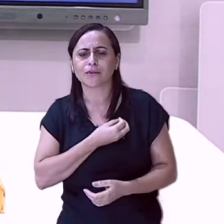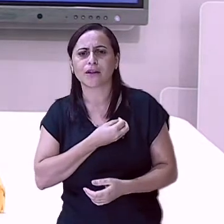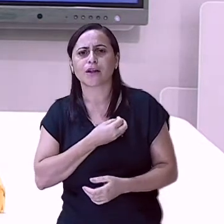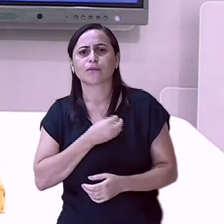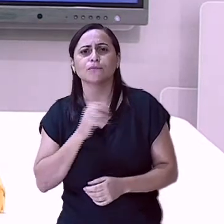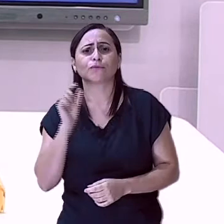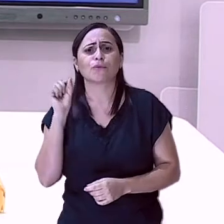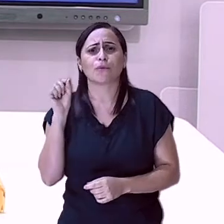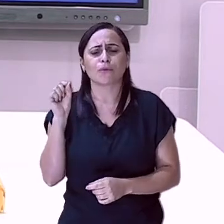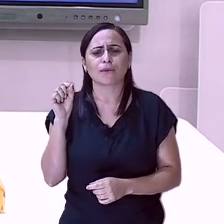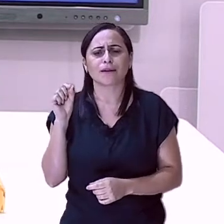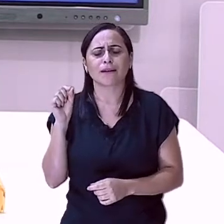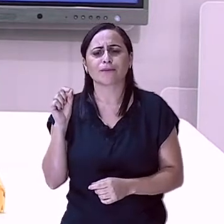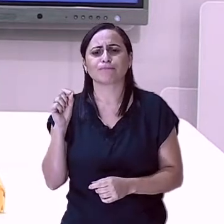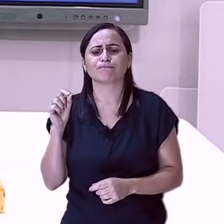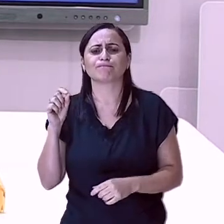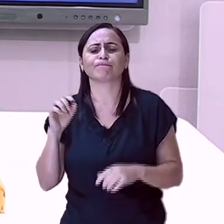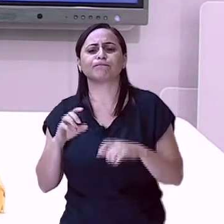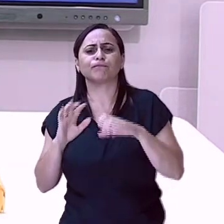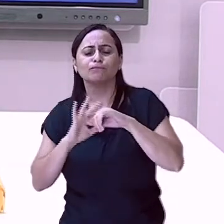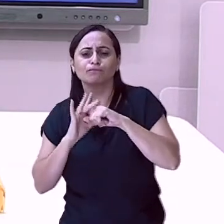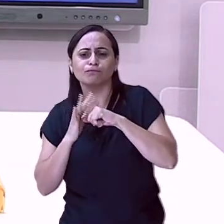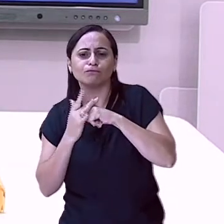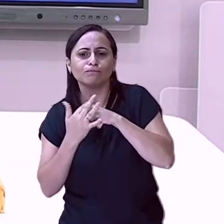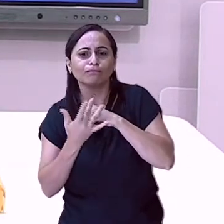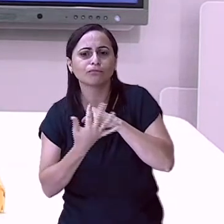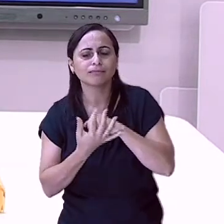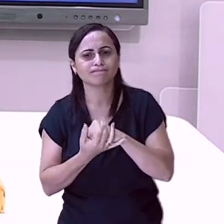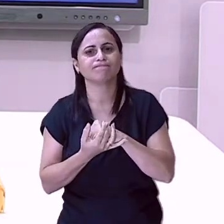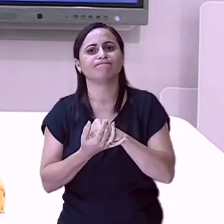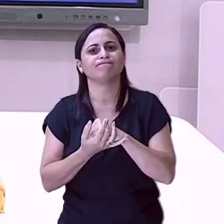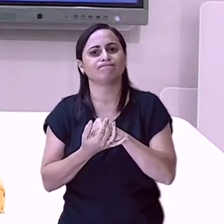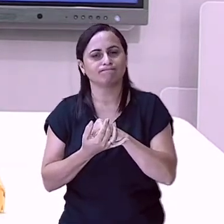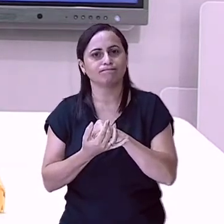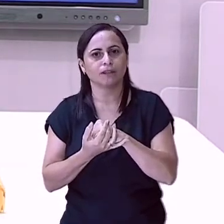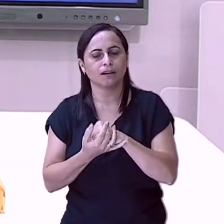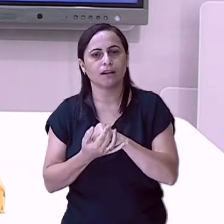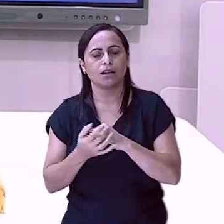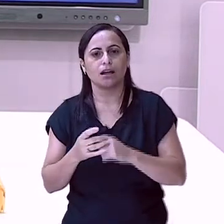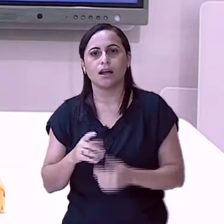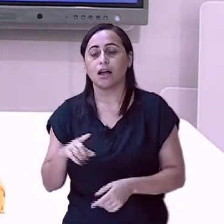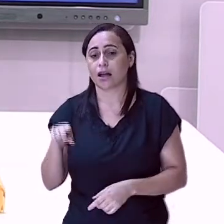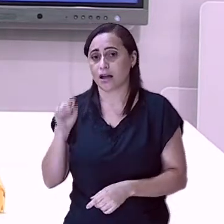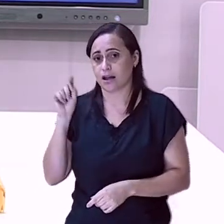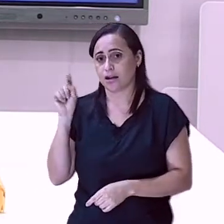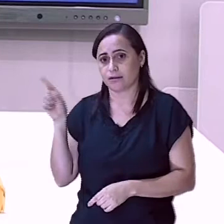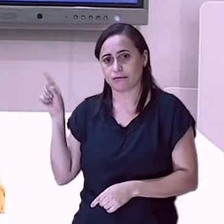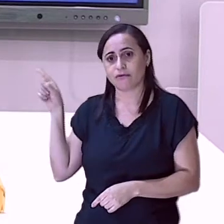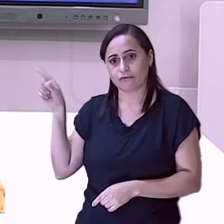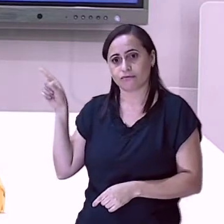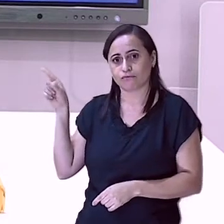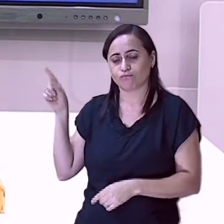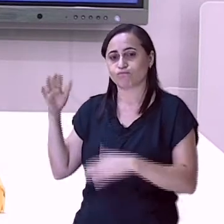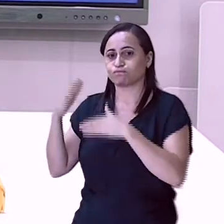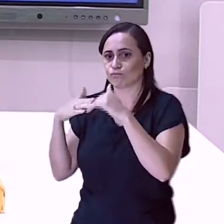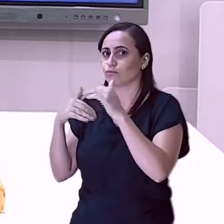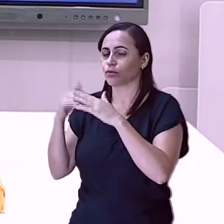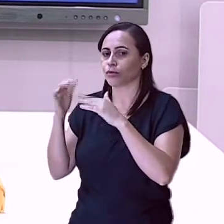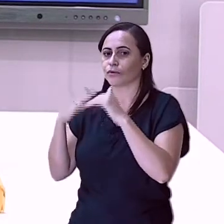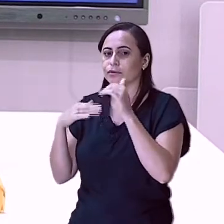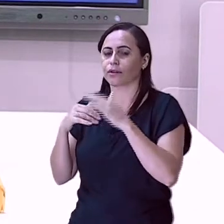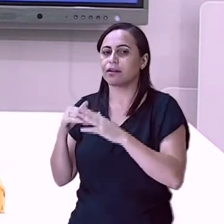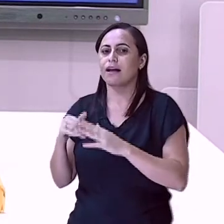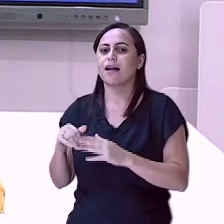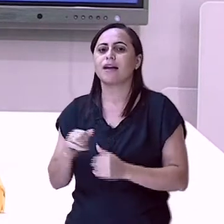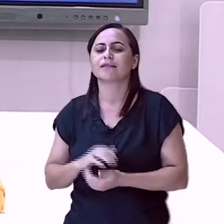Do coronavírus, que causa a doença COVID-19. E estes profissionais estão